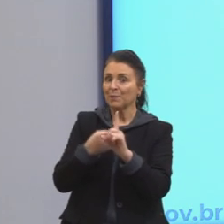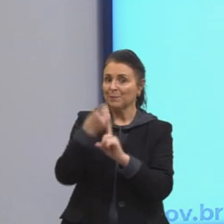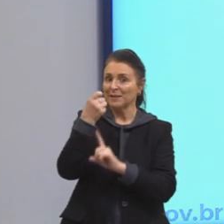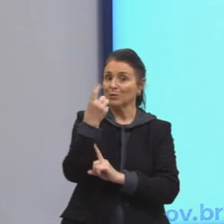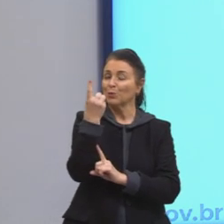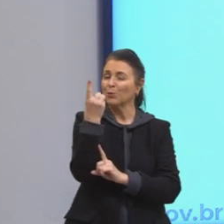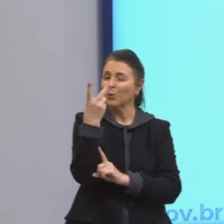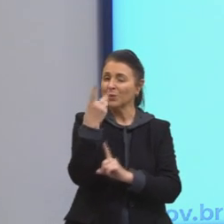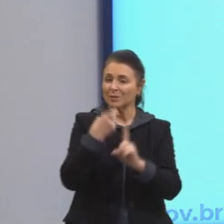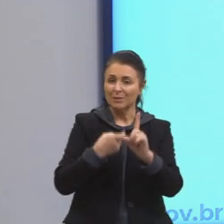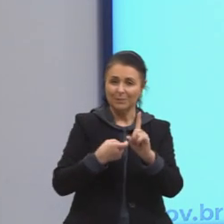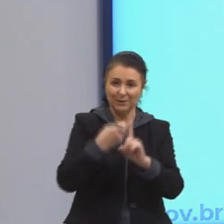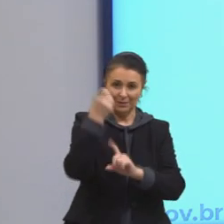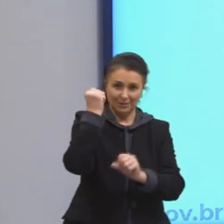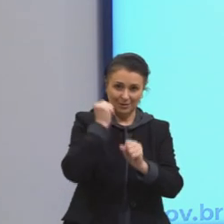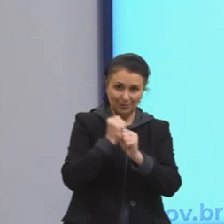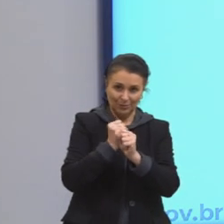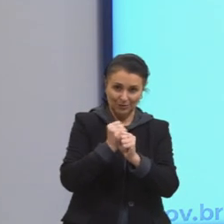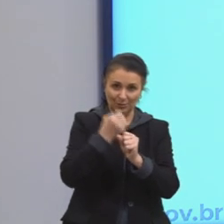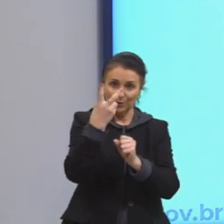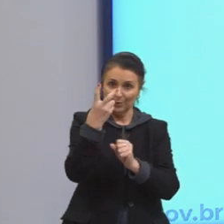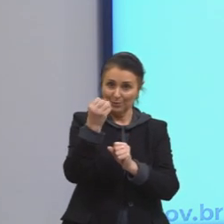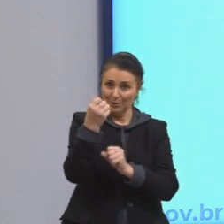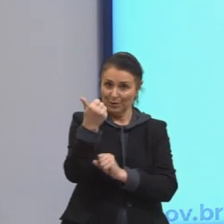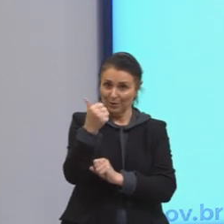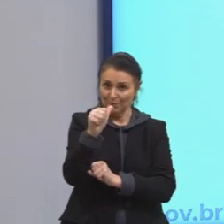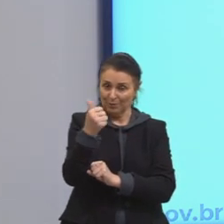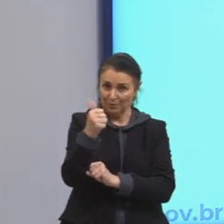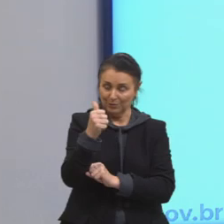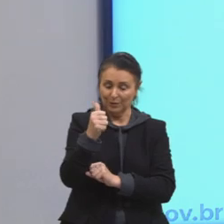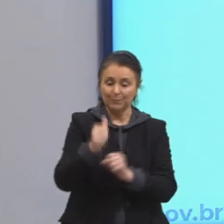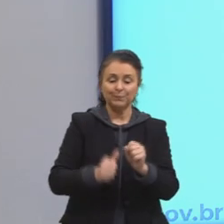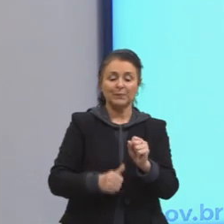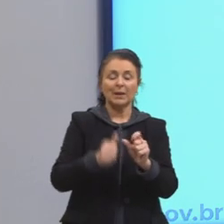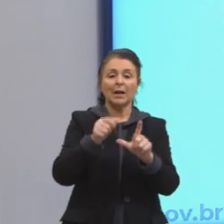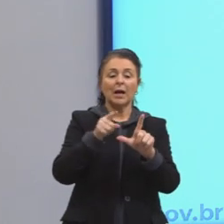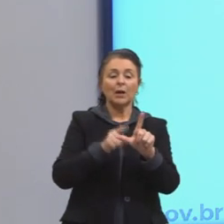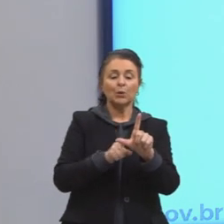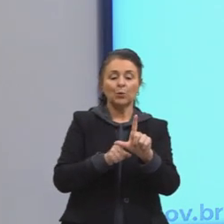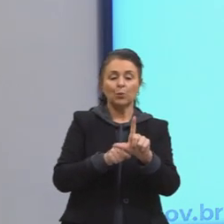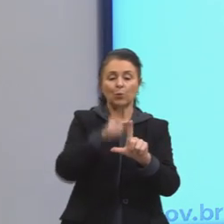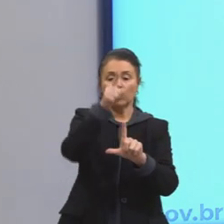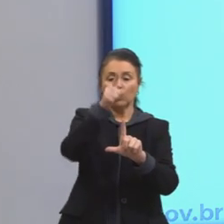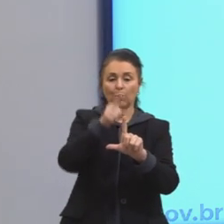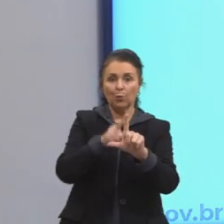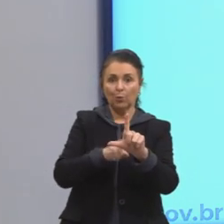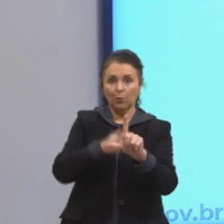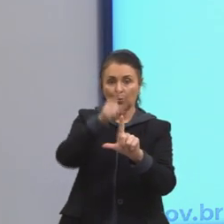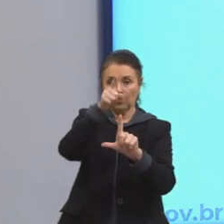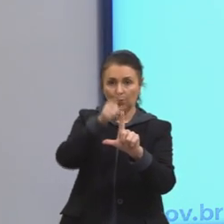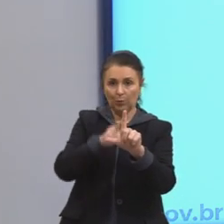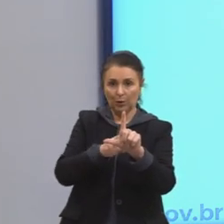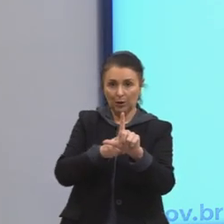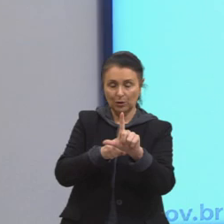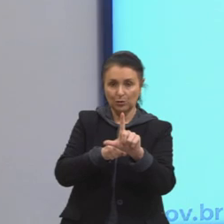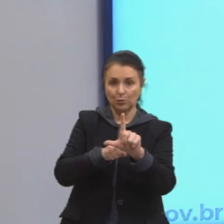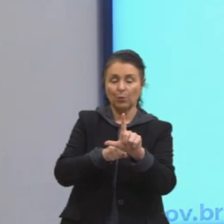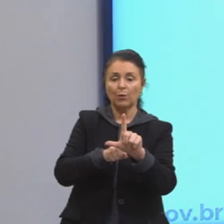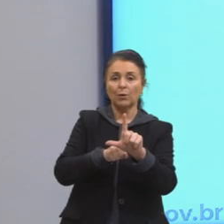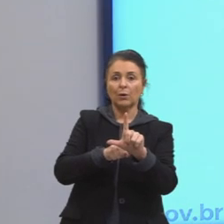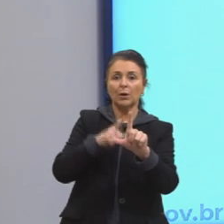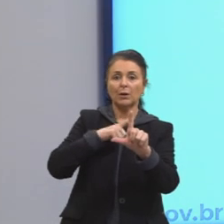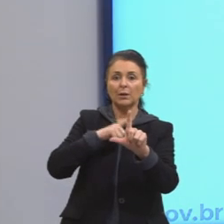meses do ano, né? Do ano de 2011. No nosso eixo vertical, nós temos o valor da venda em reais.